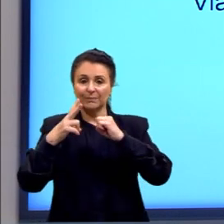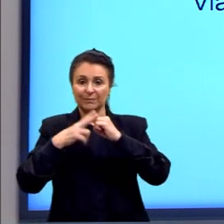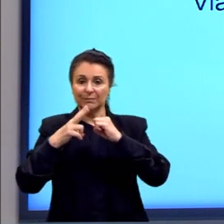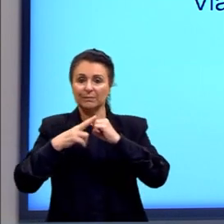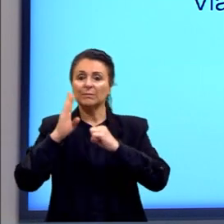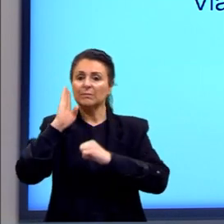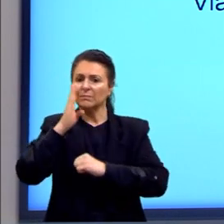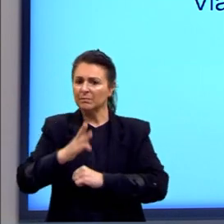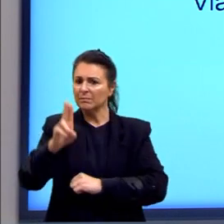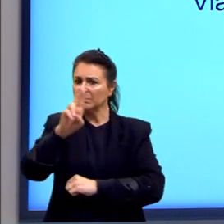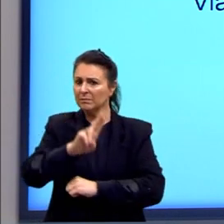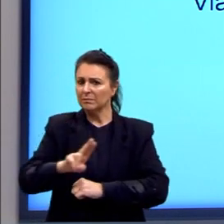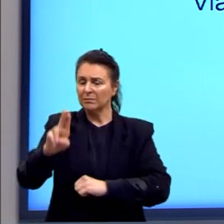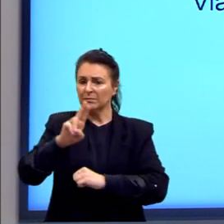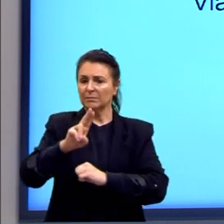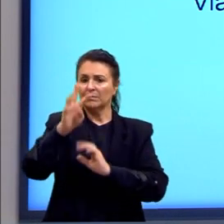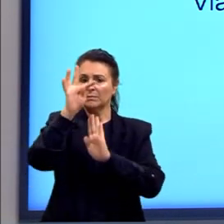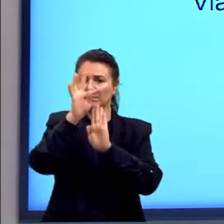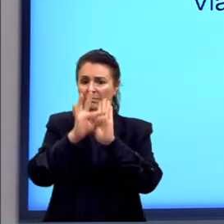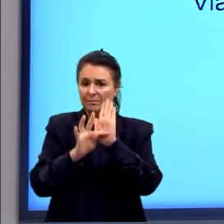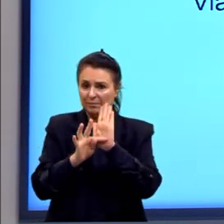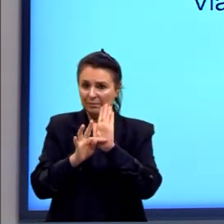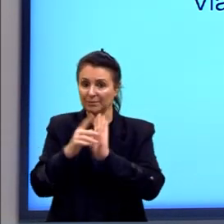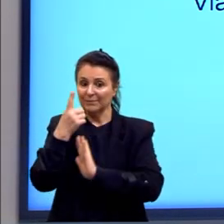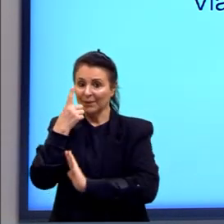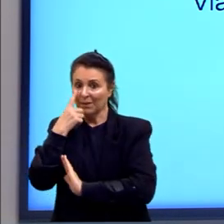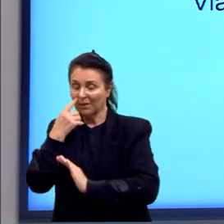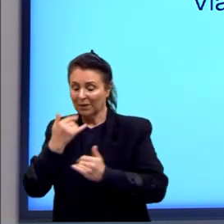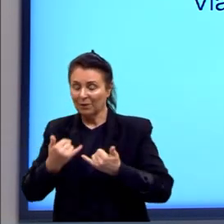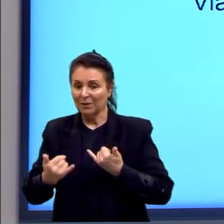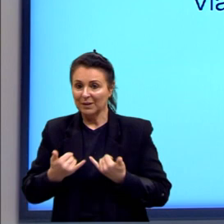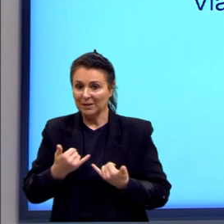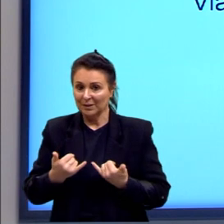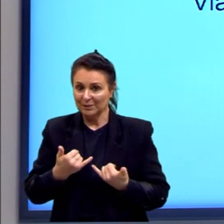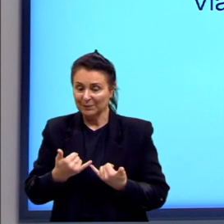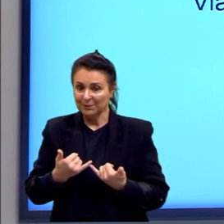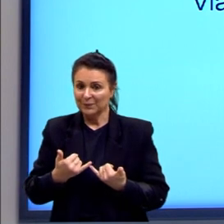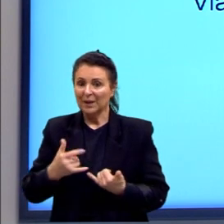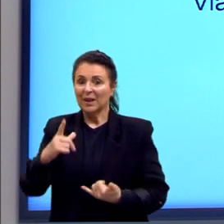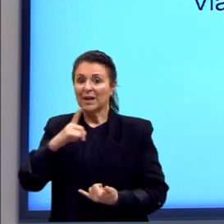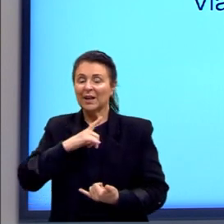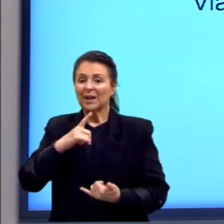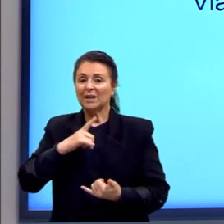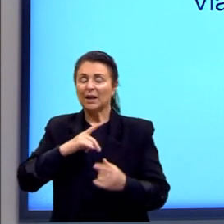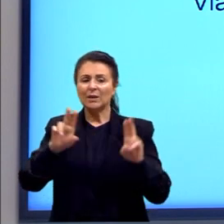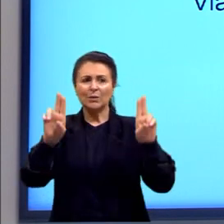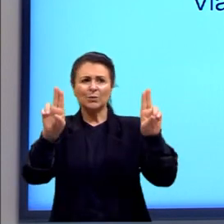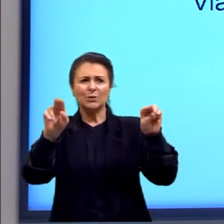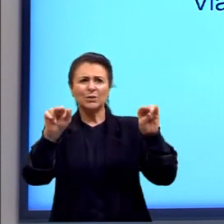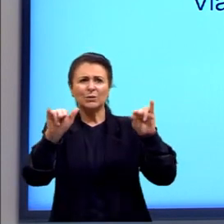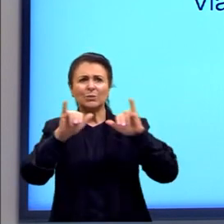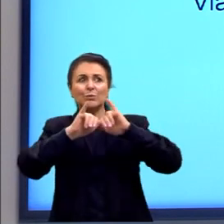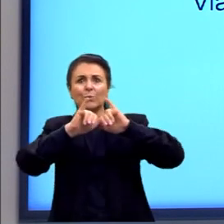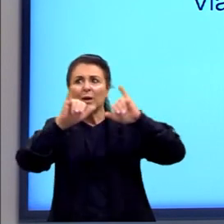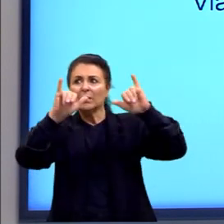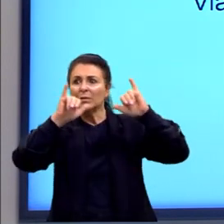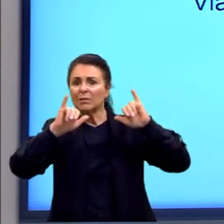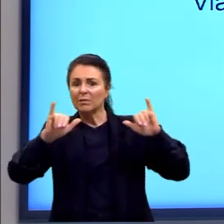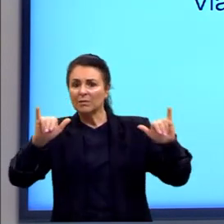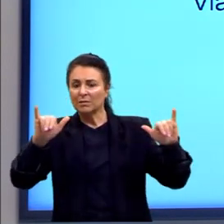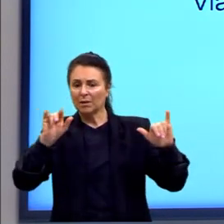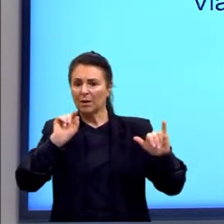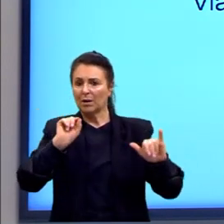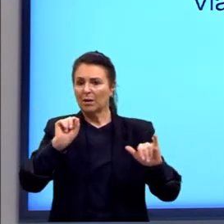já foi utilizado no texto. Olhem ali o exemplo. A gente tem o título de uma notícia. que é,